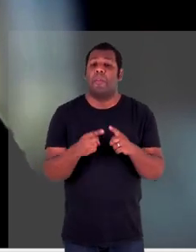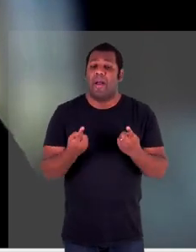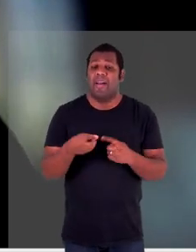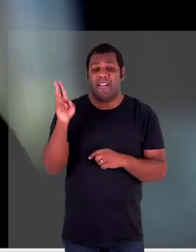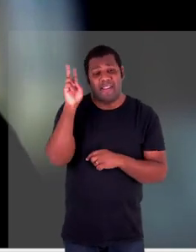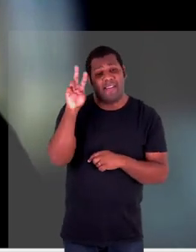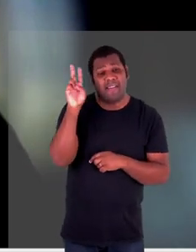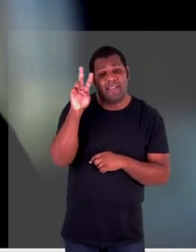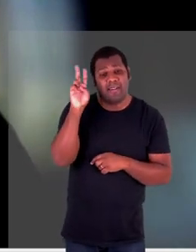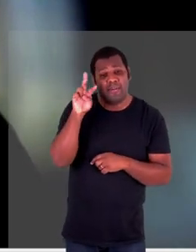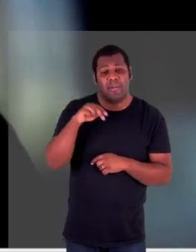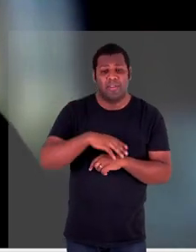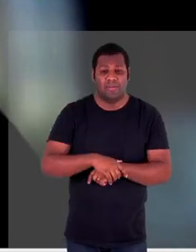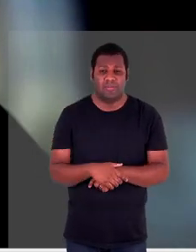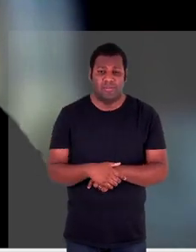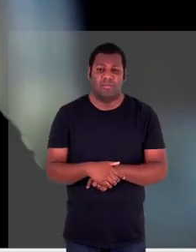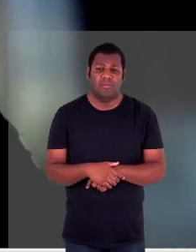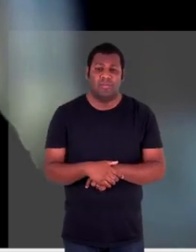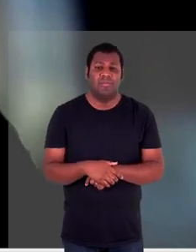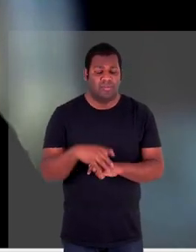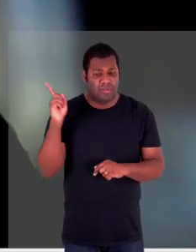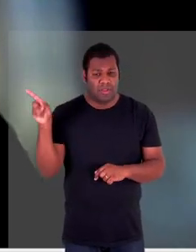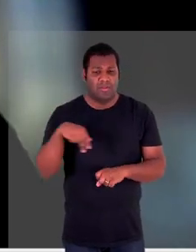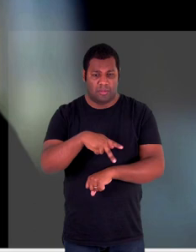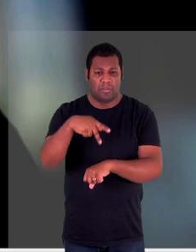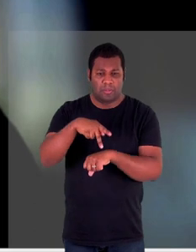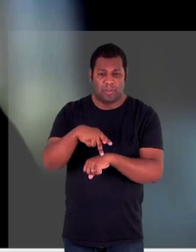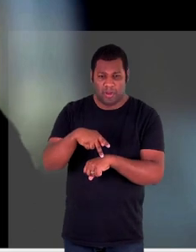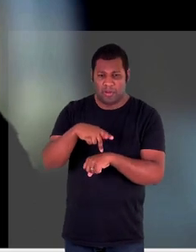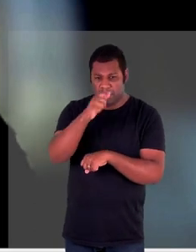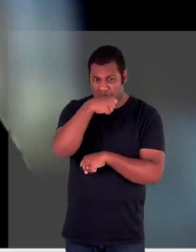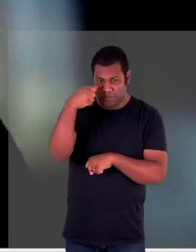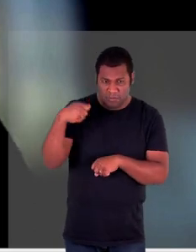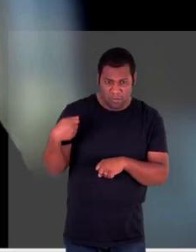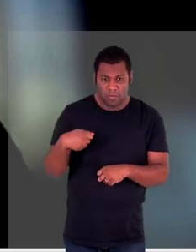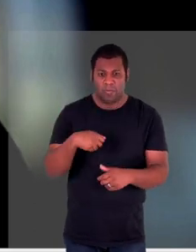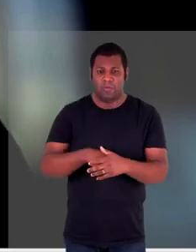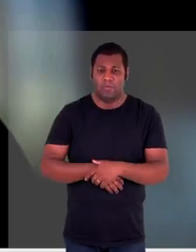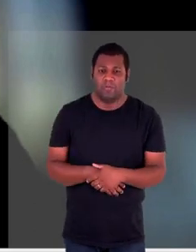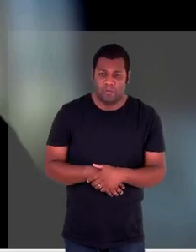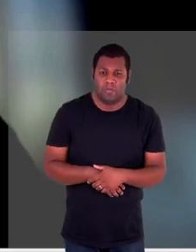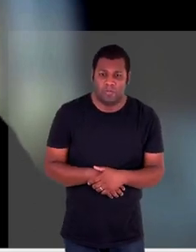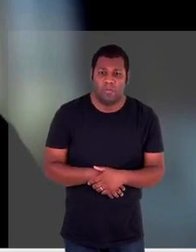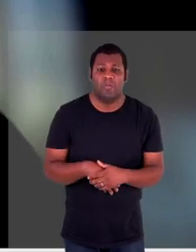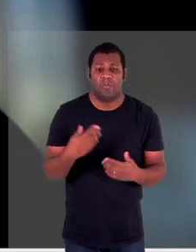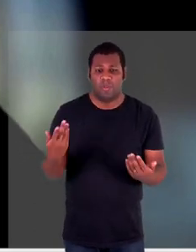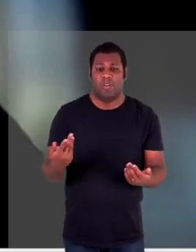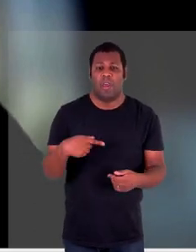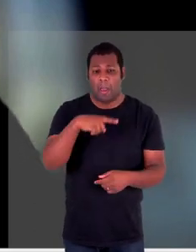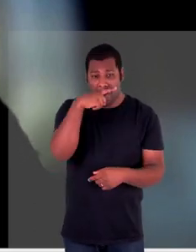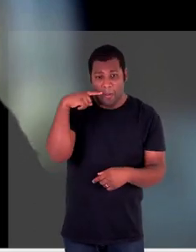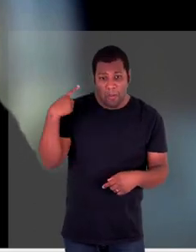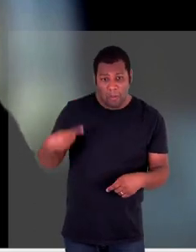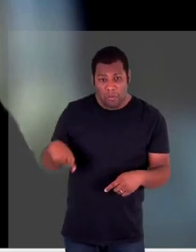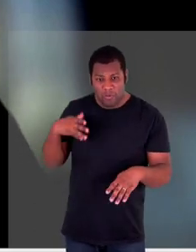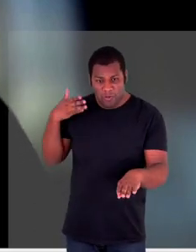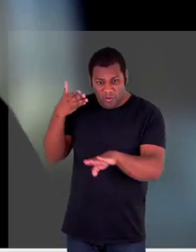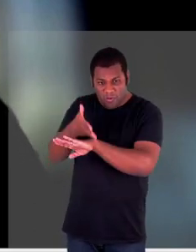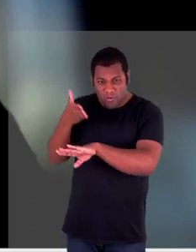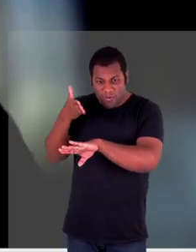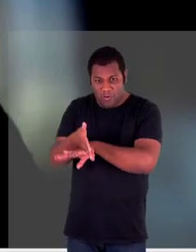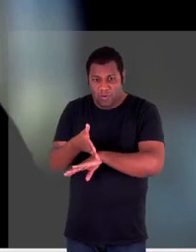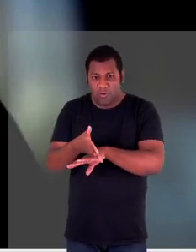pelo caso pelo menos no caso exclusivo da Ucrânia que isso é uma invasão e a maioria das pessoas que hoje atuam no front eles não são